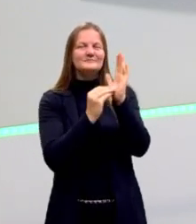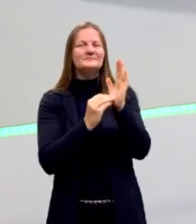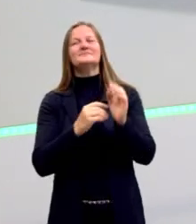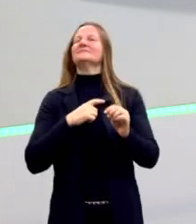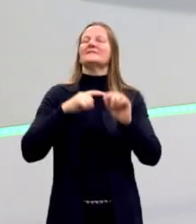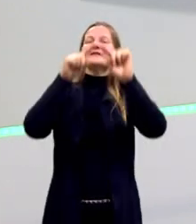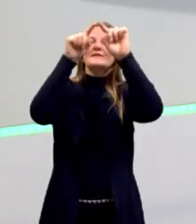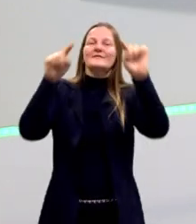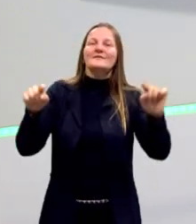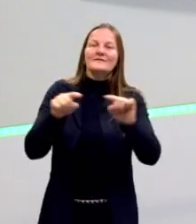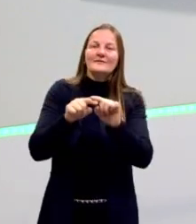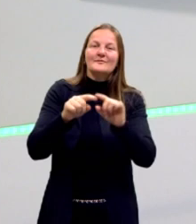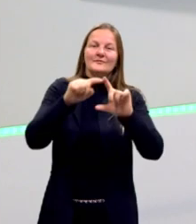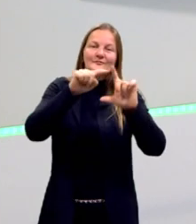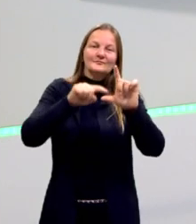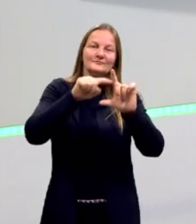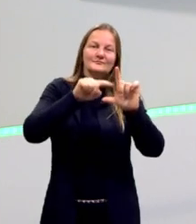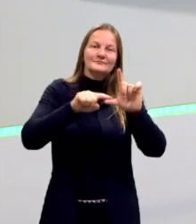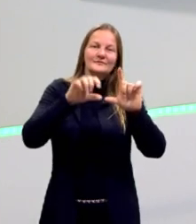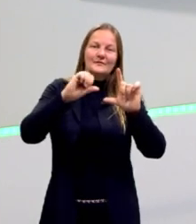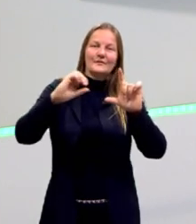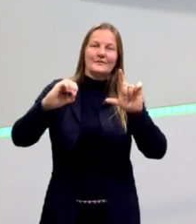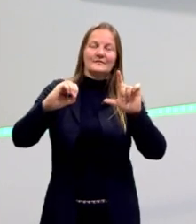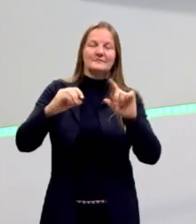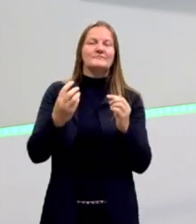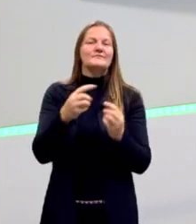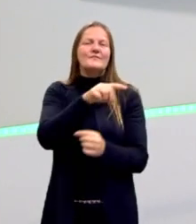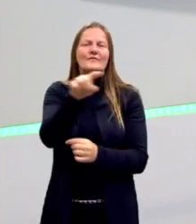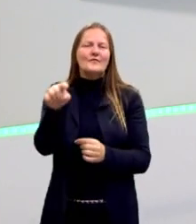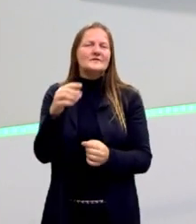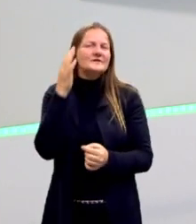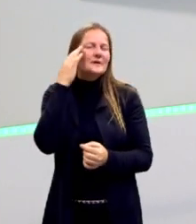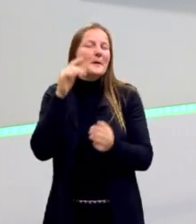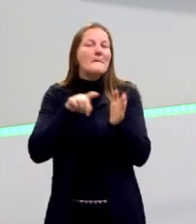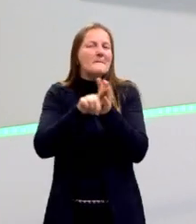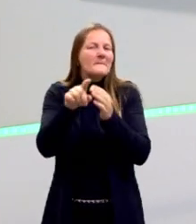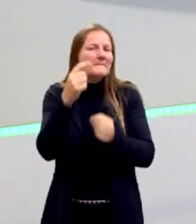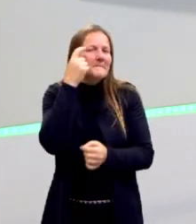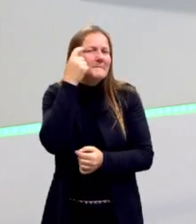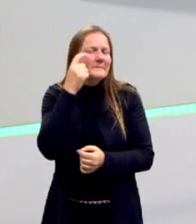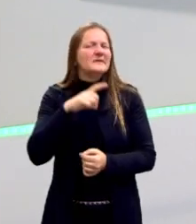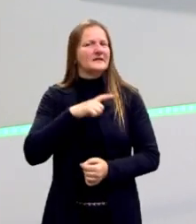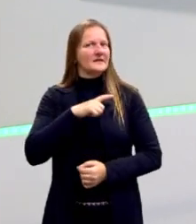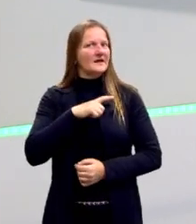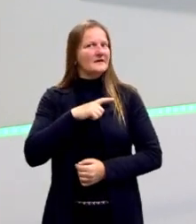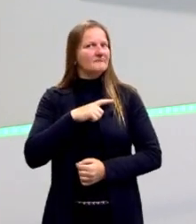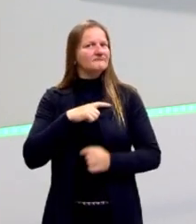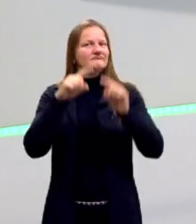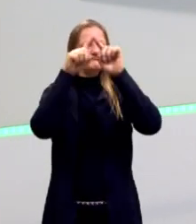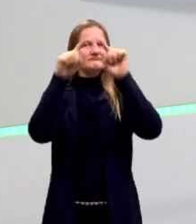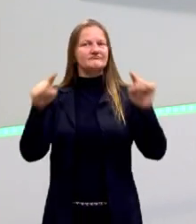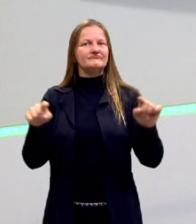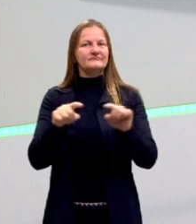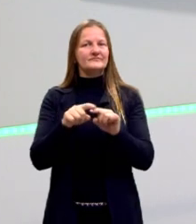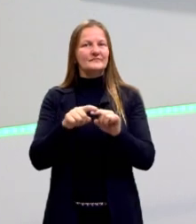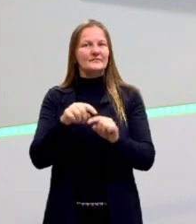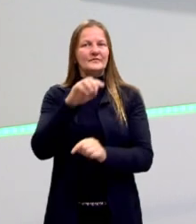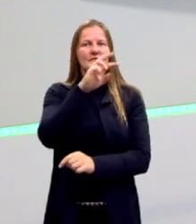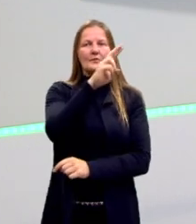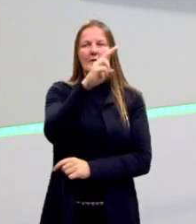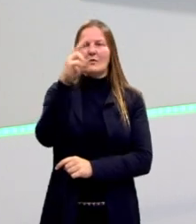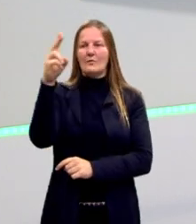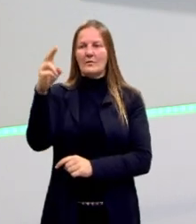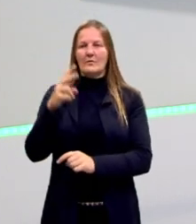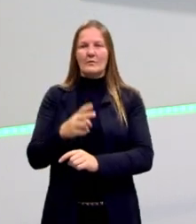triângulo retângulo, mas quero que vocês aí se perguntem se existe triângulo retângulo equilátero